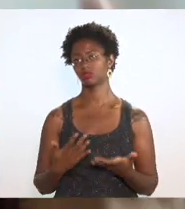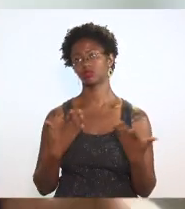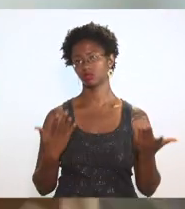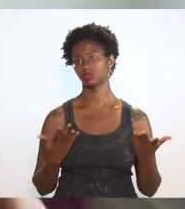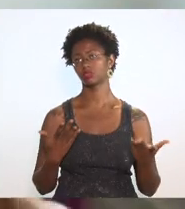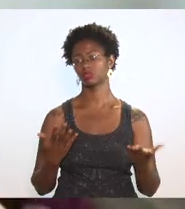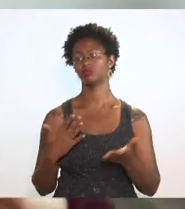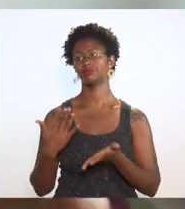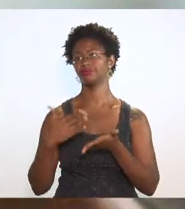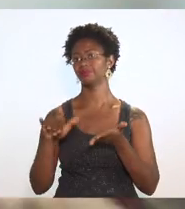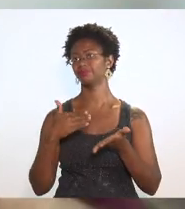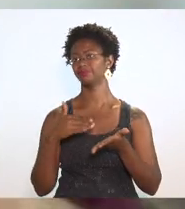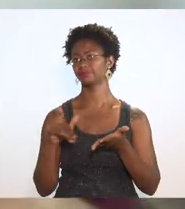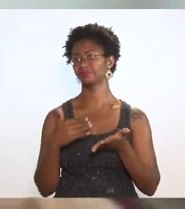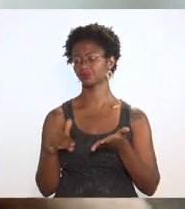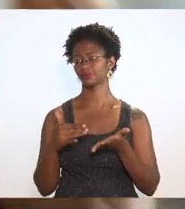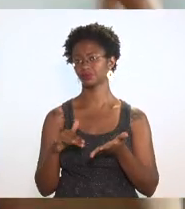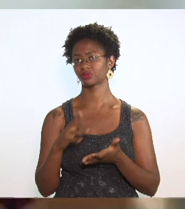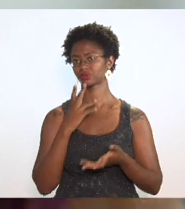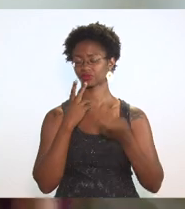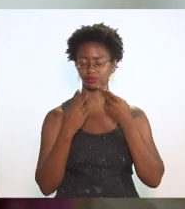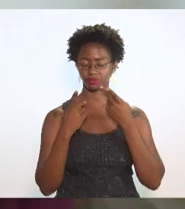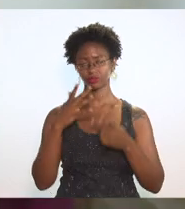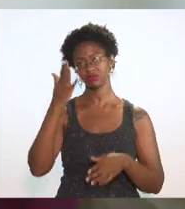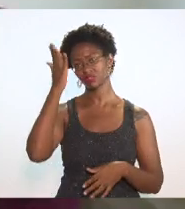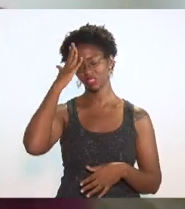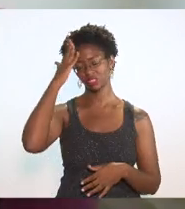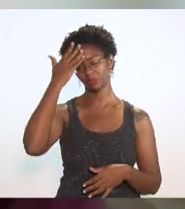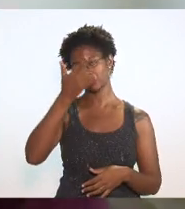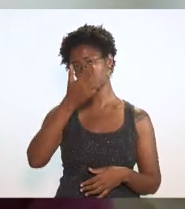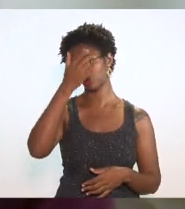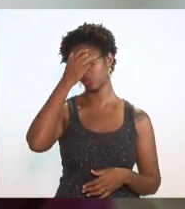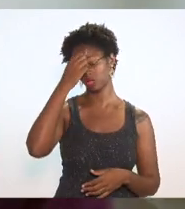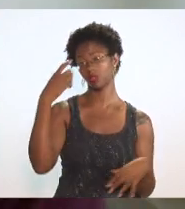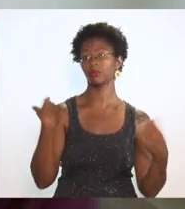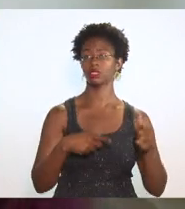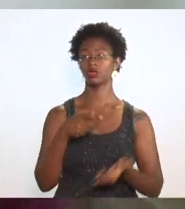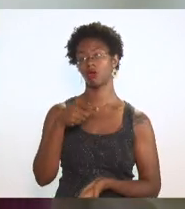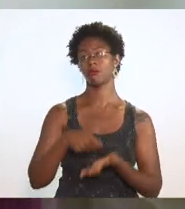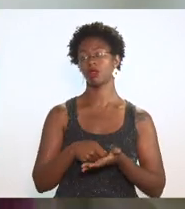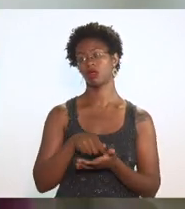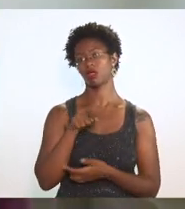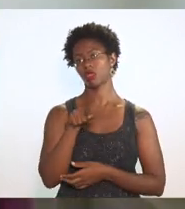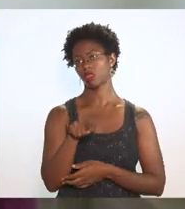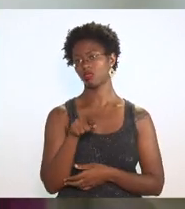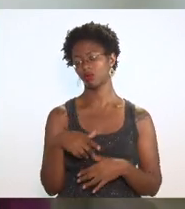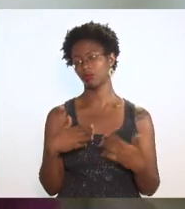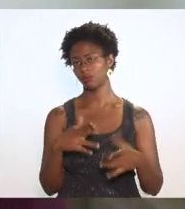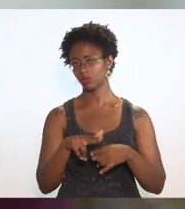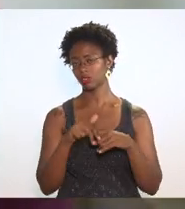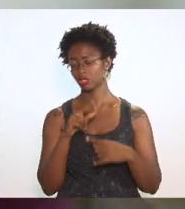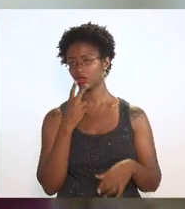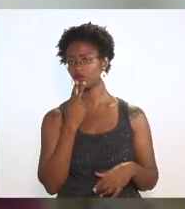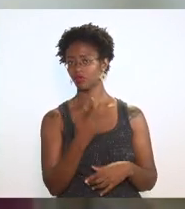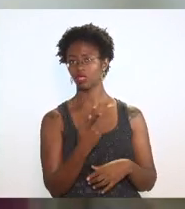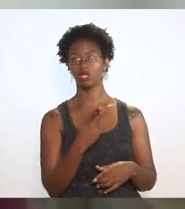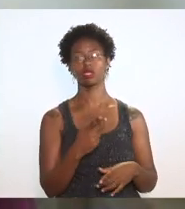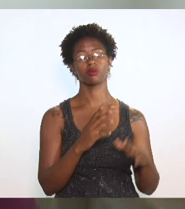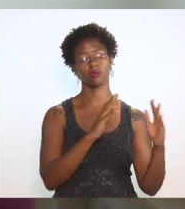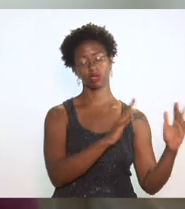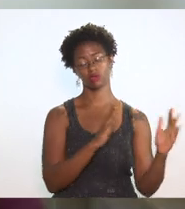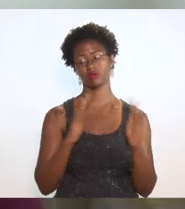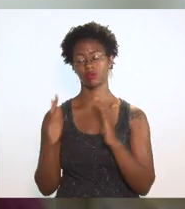secretário Guilherme tem absoluta consciência disso esse será um ponto obrigatório por isso que eu disse que nós vamos viver dois momentos